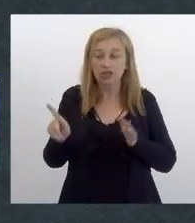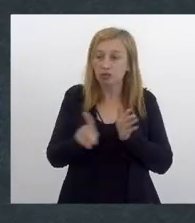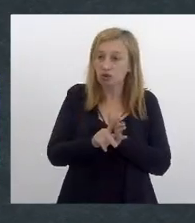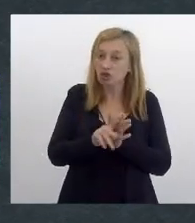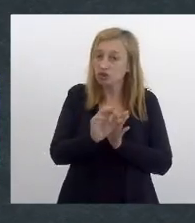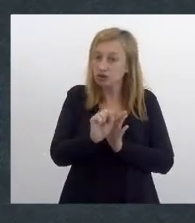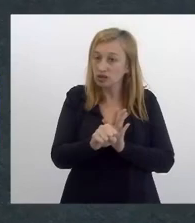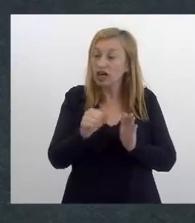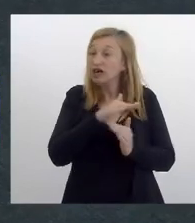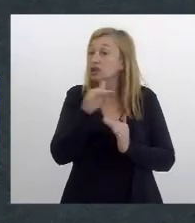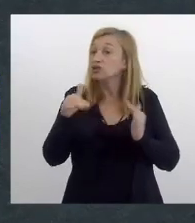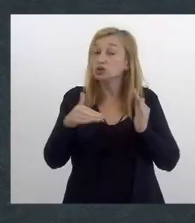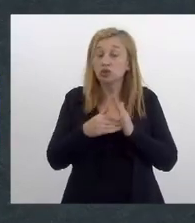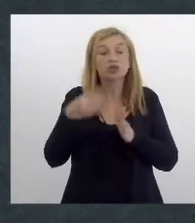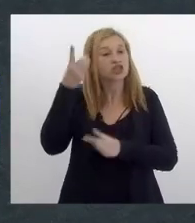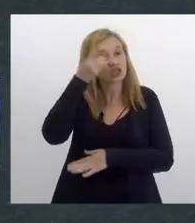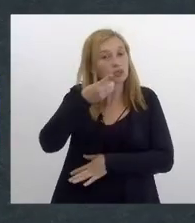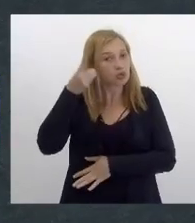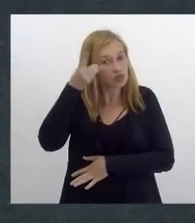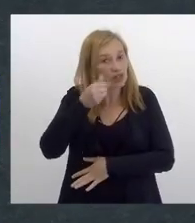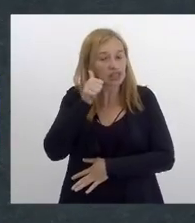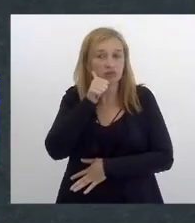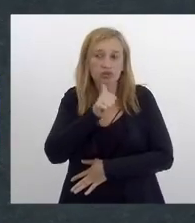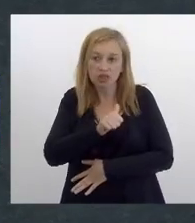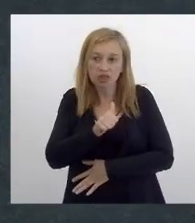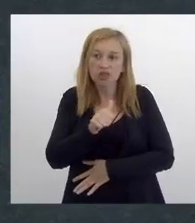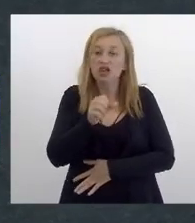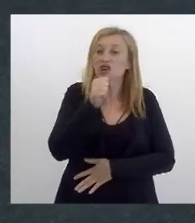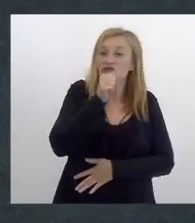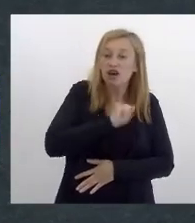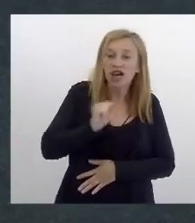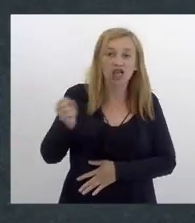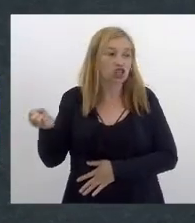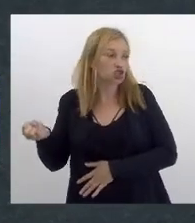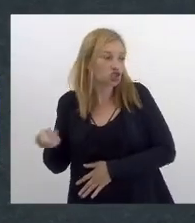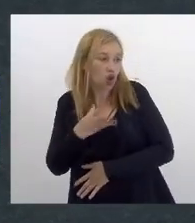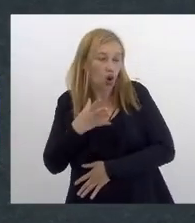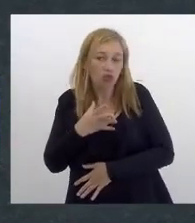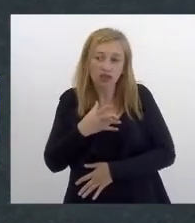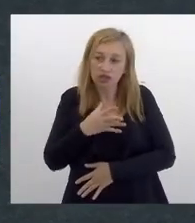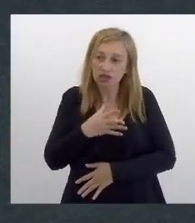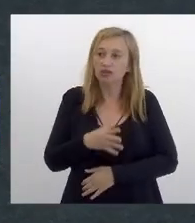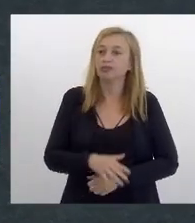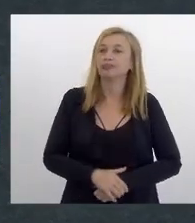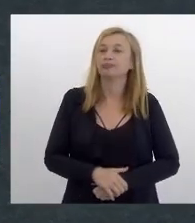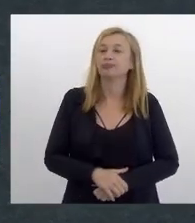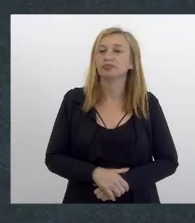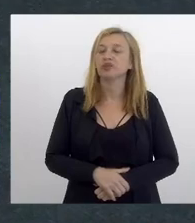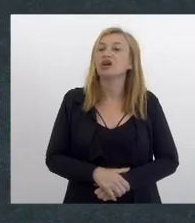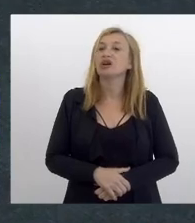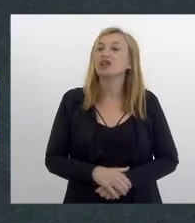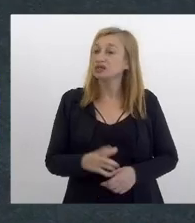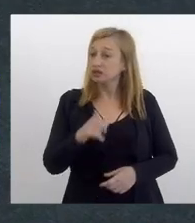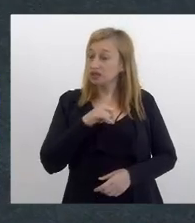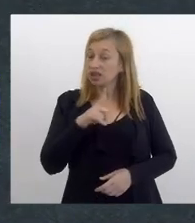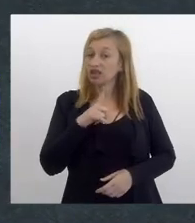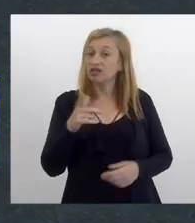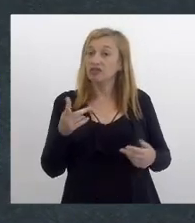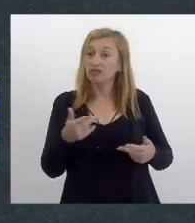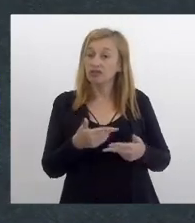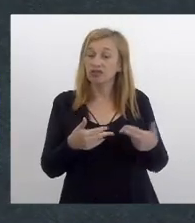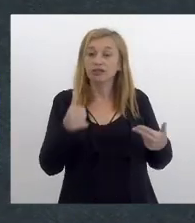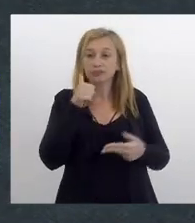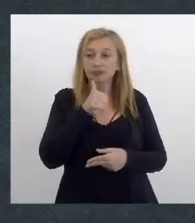a todas as deputadas sejam antigas ou sendo novas como tem muita gente aqui